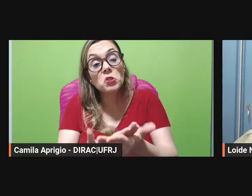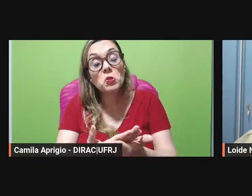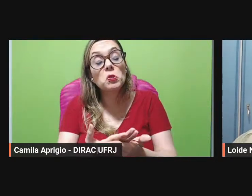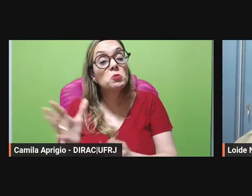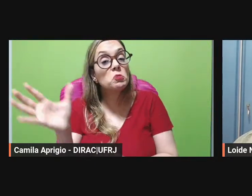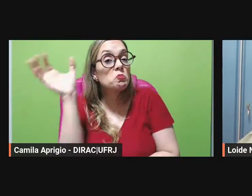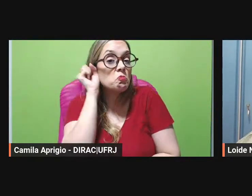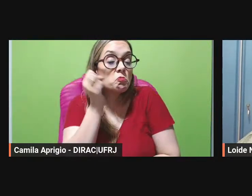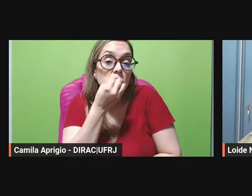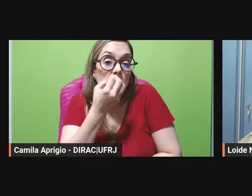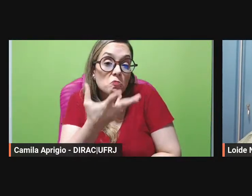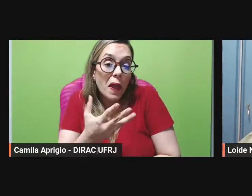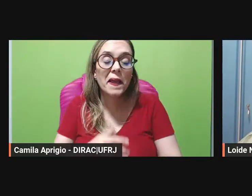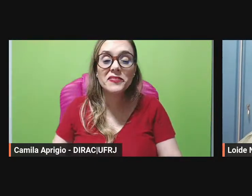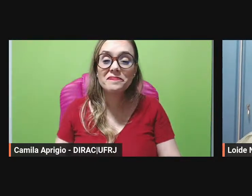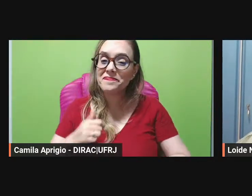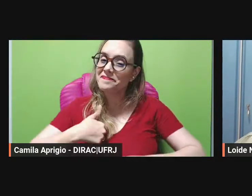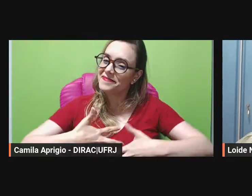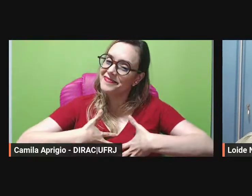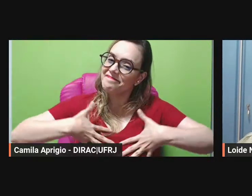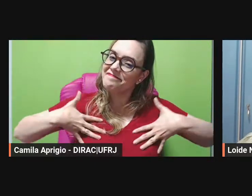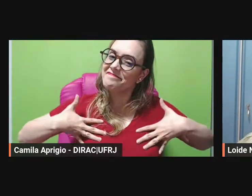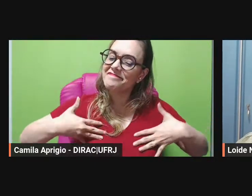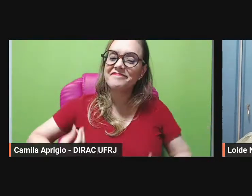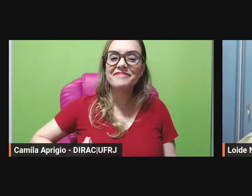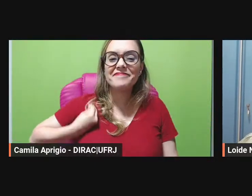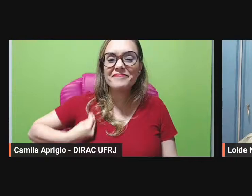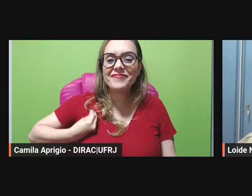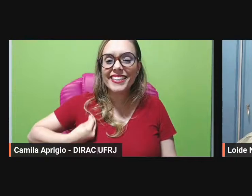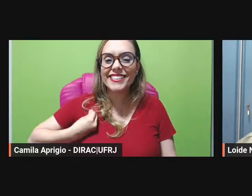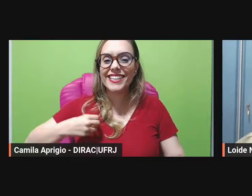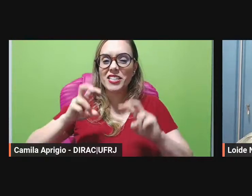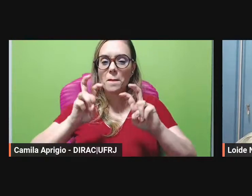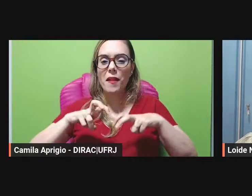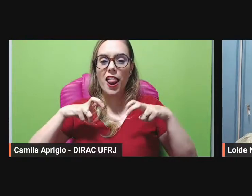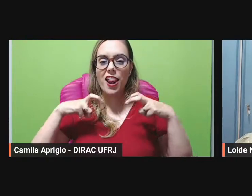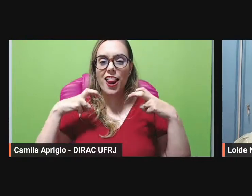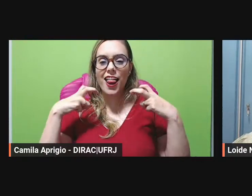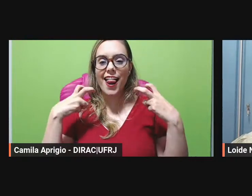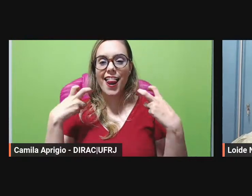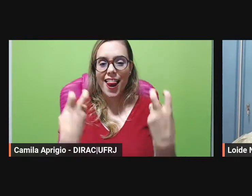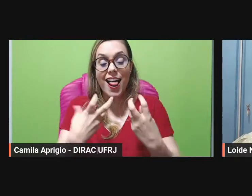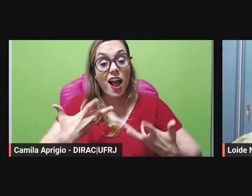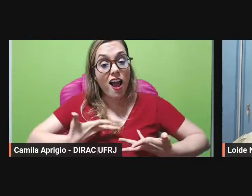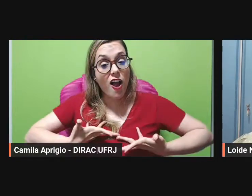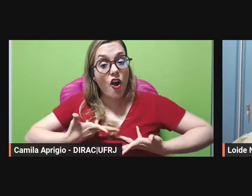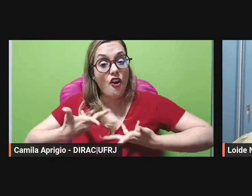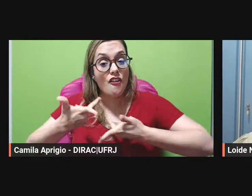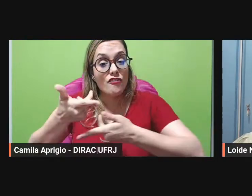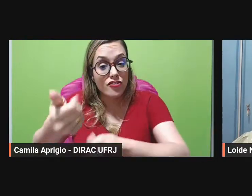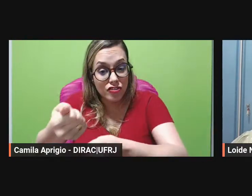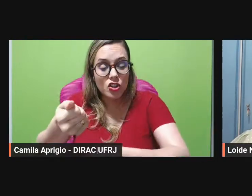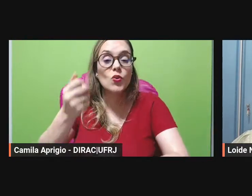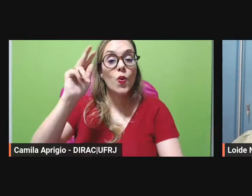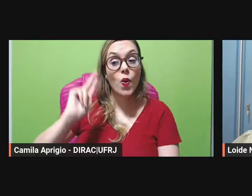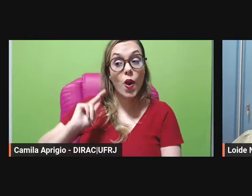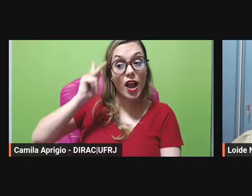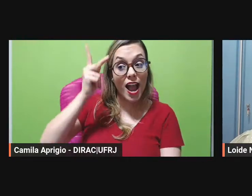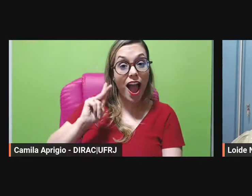estou muito honrada em estar fazendo parte desta mesa redonda e ter recebido o convite da professora Kátia muito obrigada